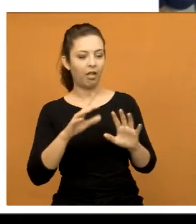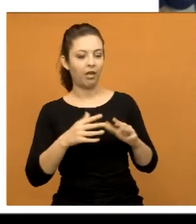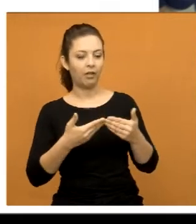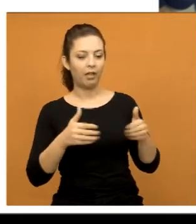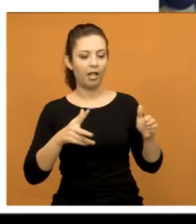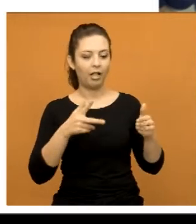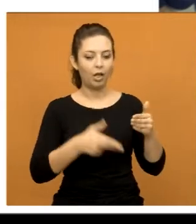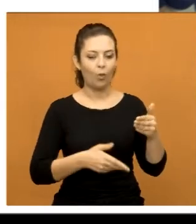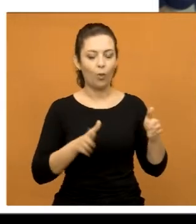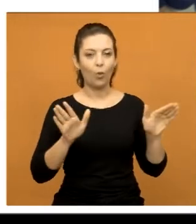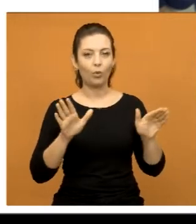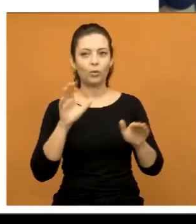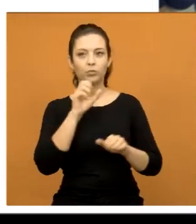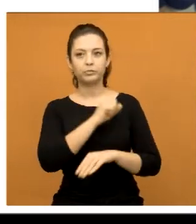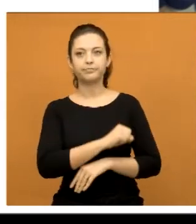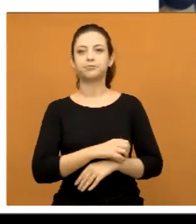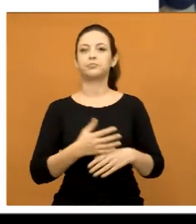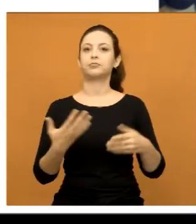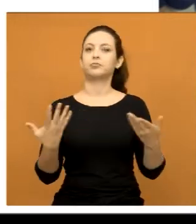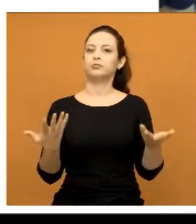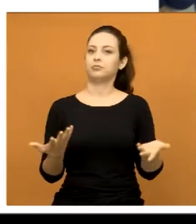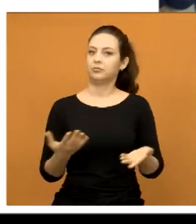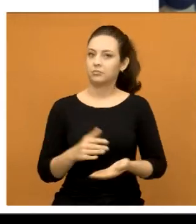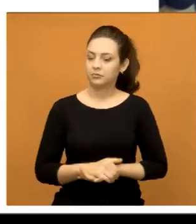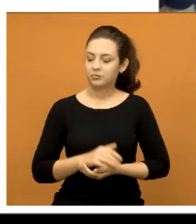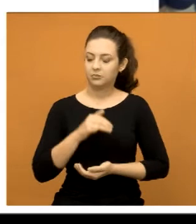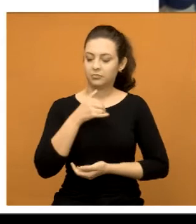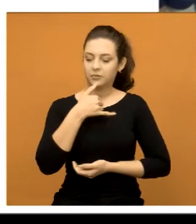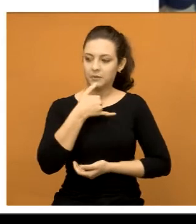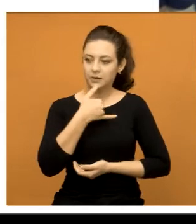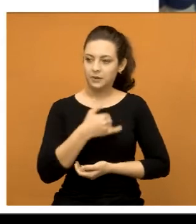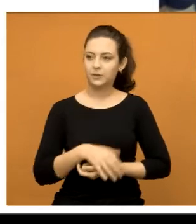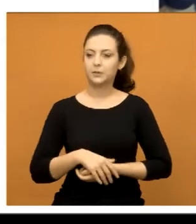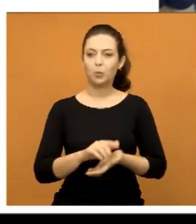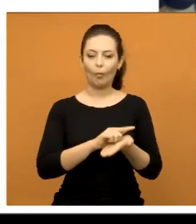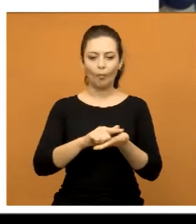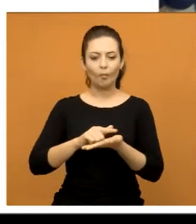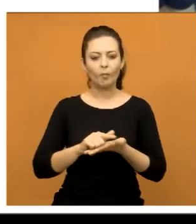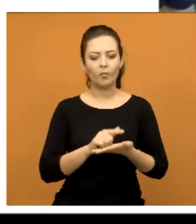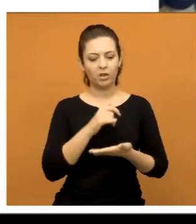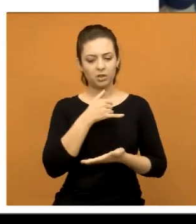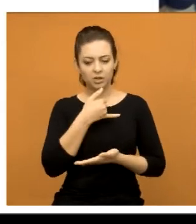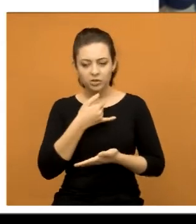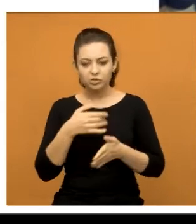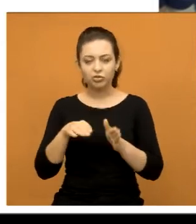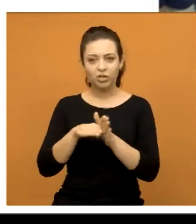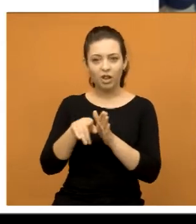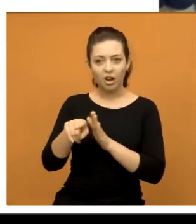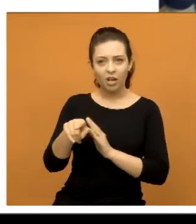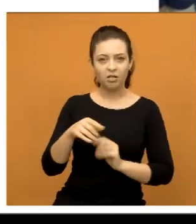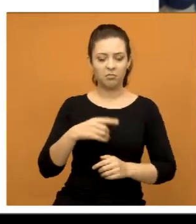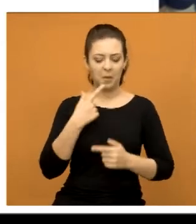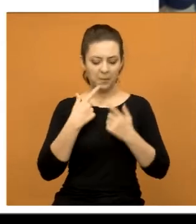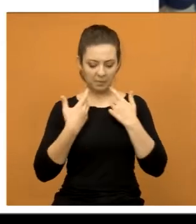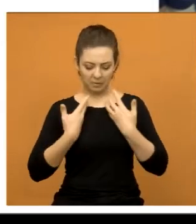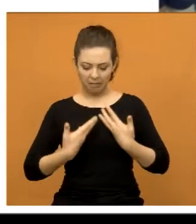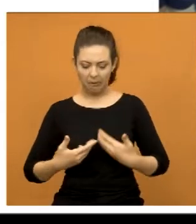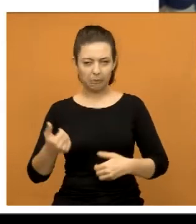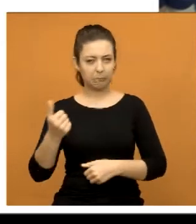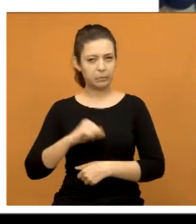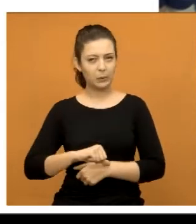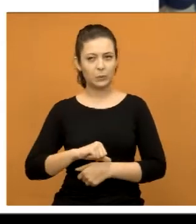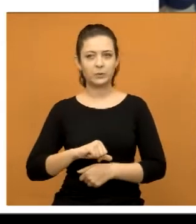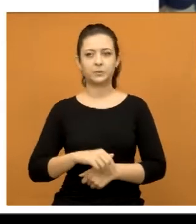aquilo lá logo, viu, E pelo amor de Deus, é muito triste. Estando limpinho lá, é triste, enquanto chegar lá, cheio de sangue, pior ainda.